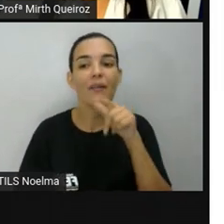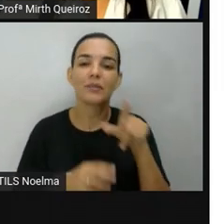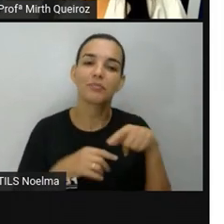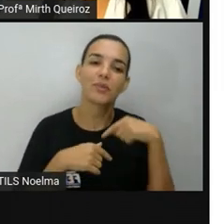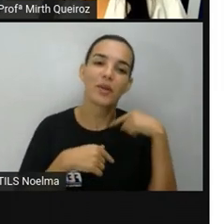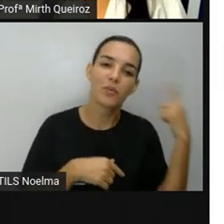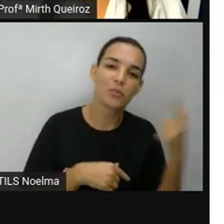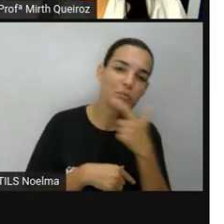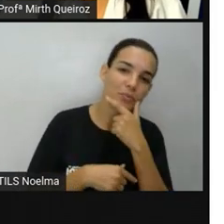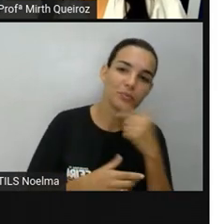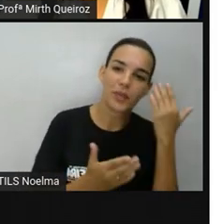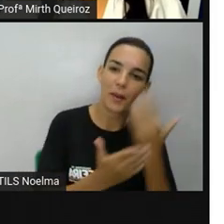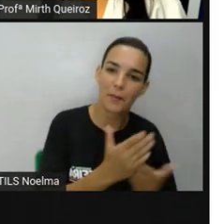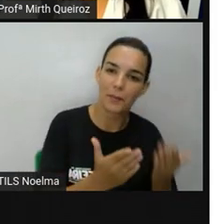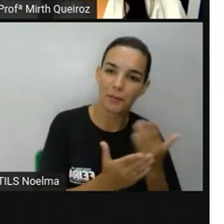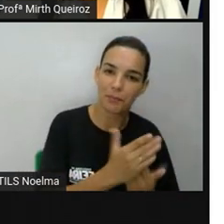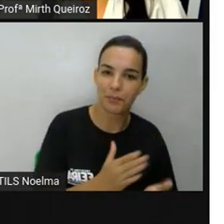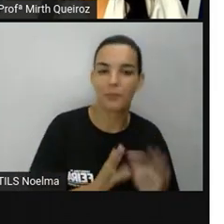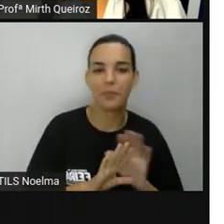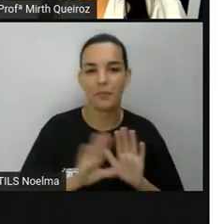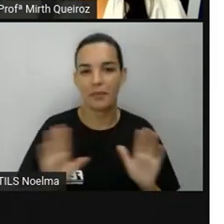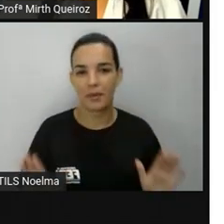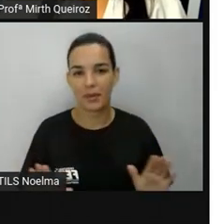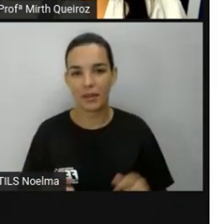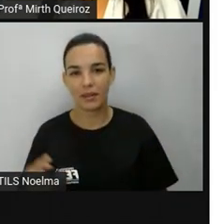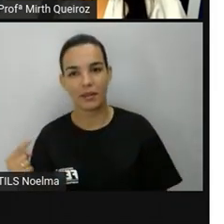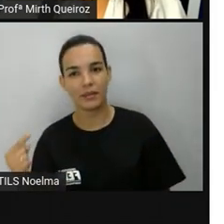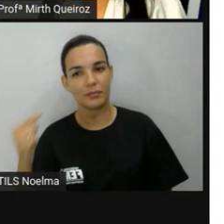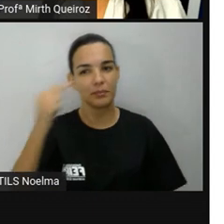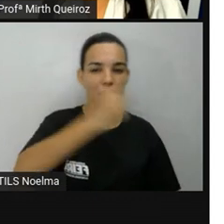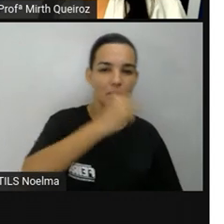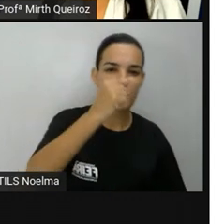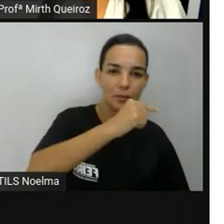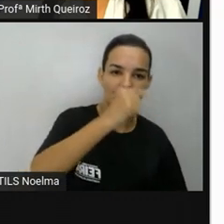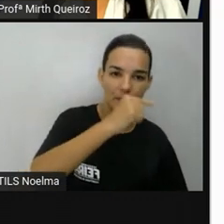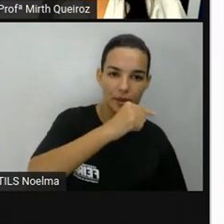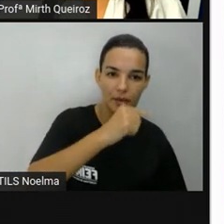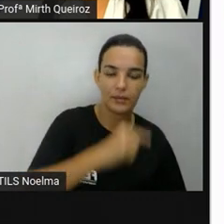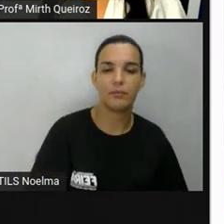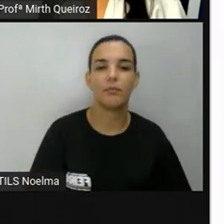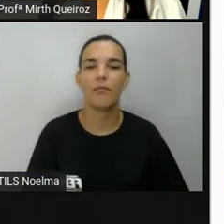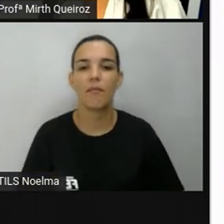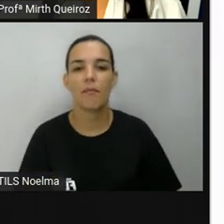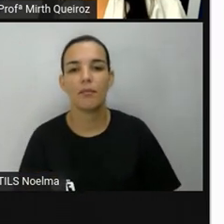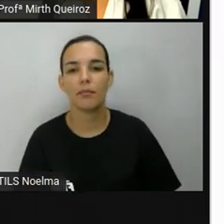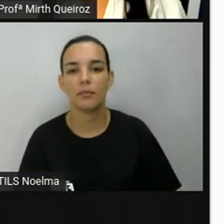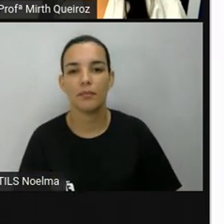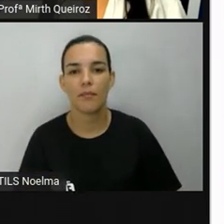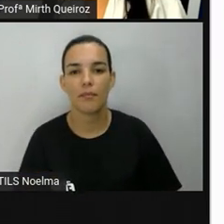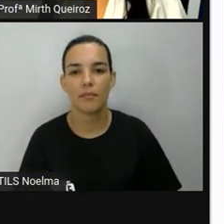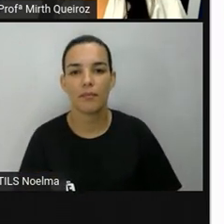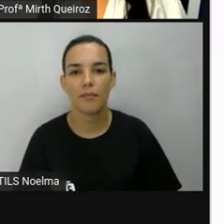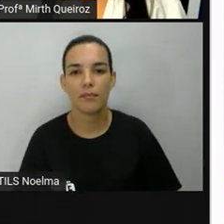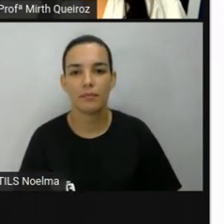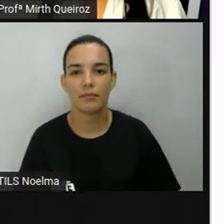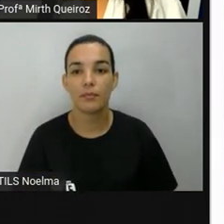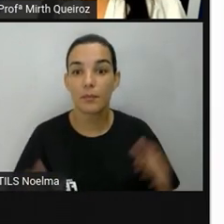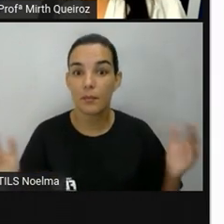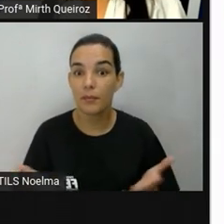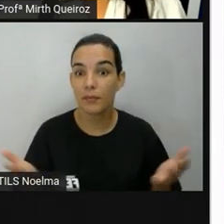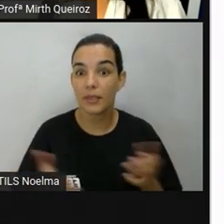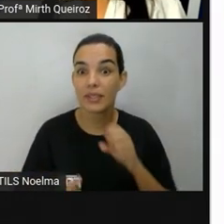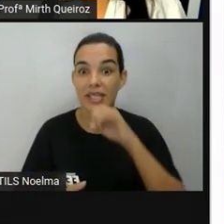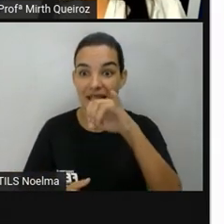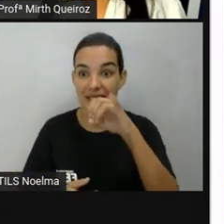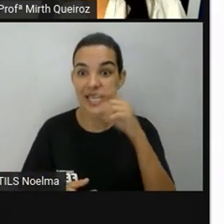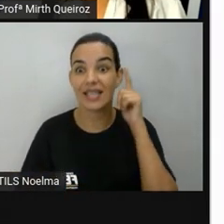ele deverá sinalizar lá na esquadra dele do adversário. Agora, se